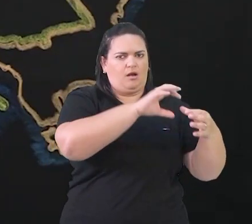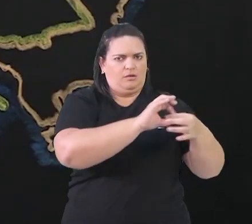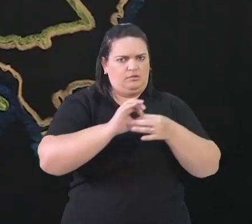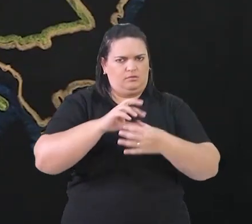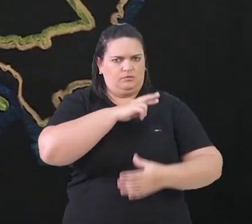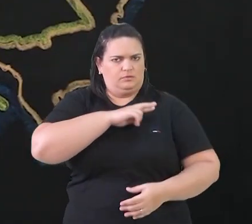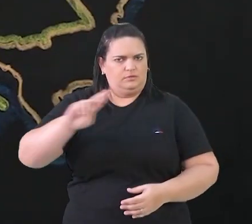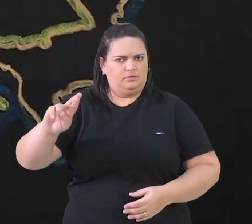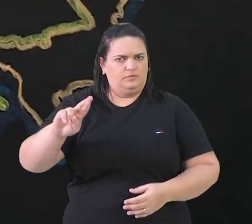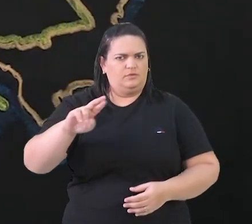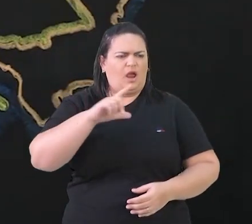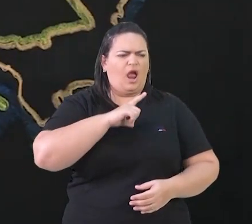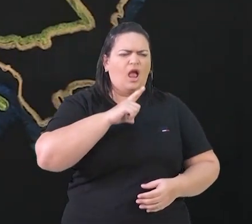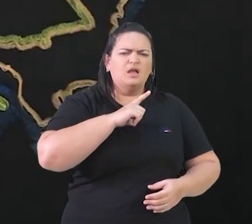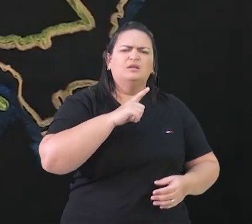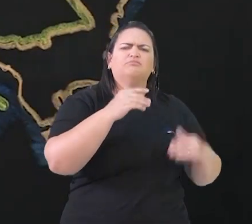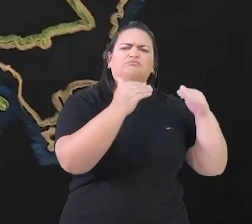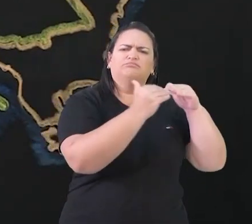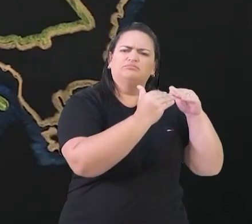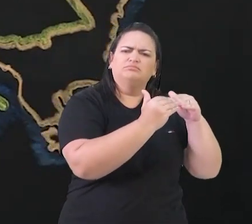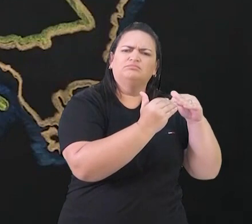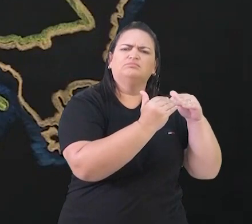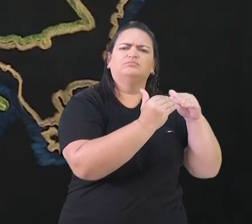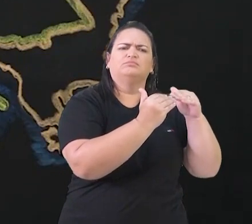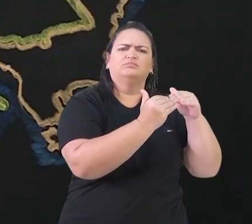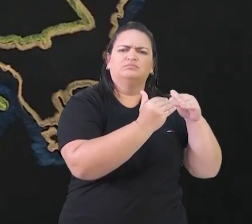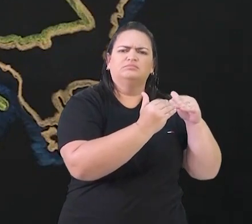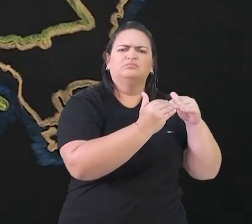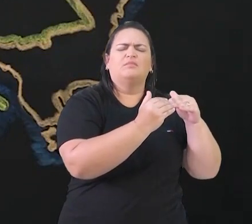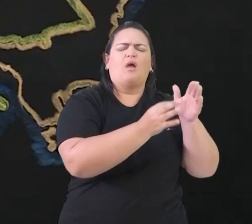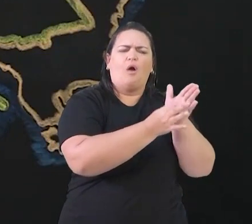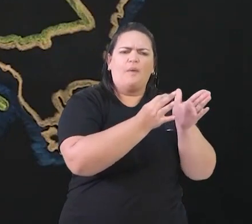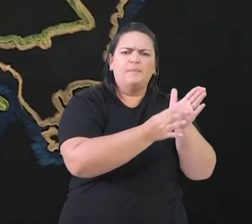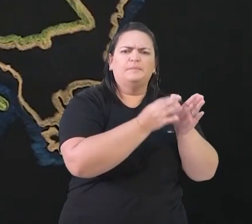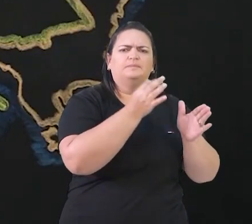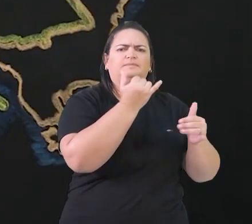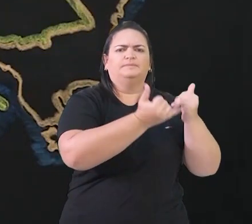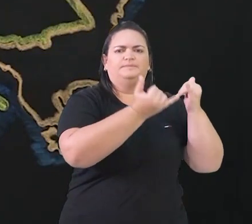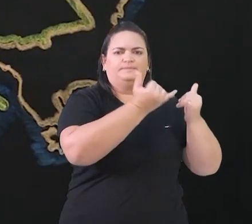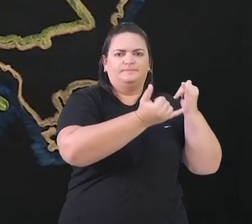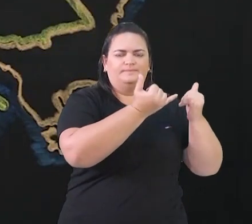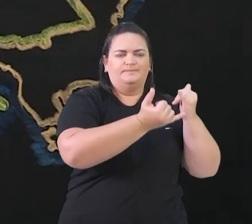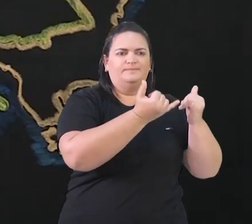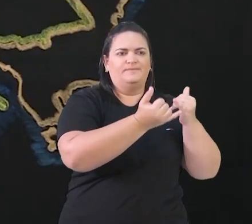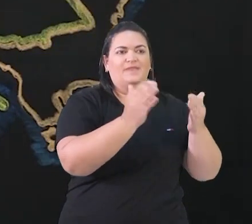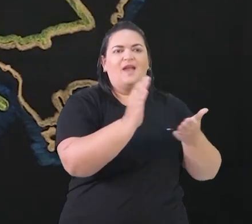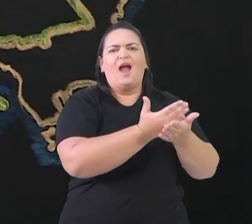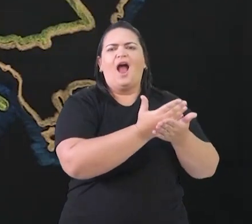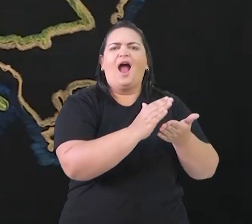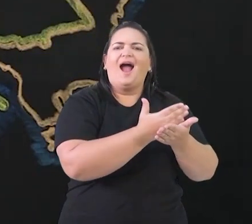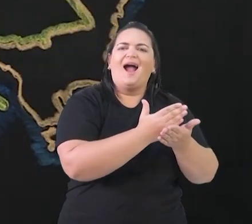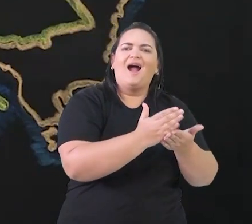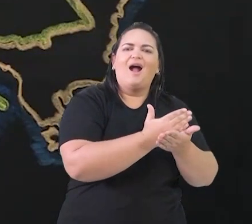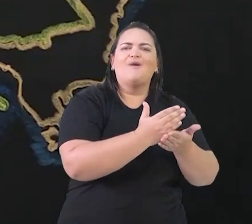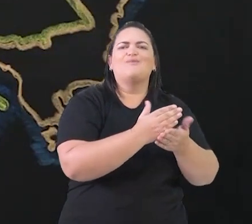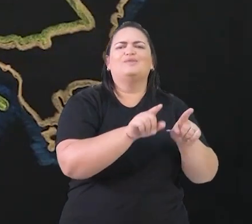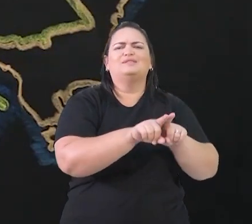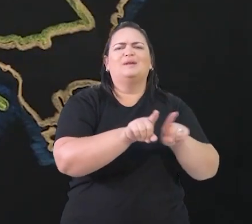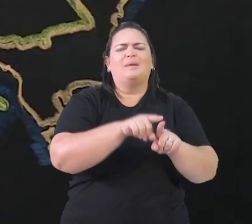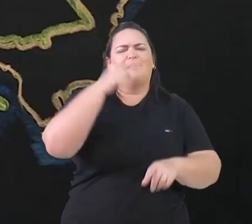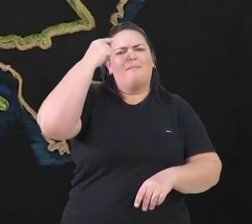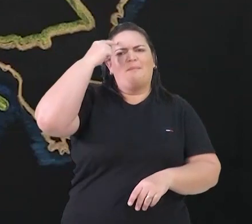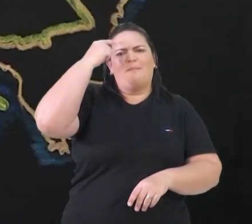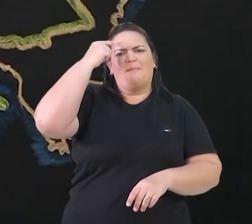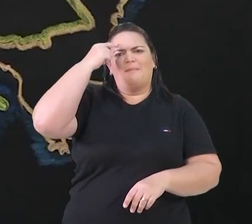elas compartilhavam dessas críticas gerais à Igreja. E algumas delas tinham umas noções de dogma,